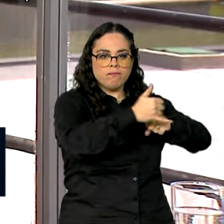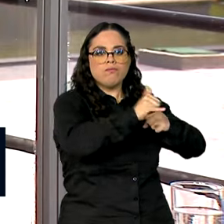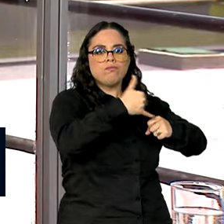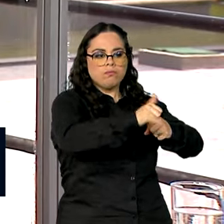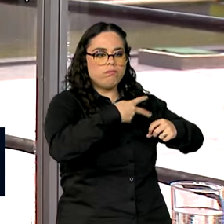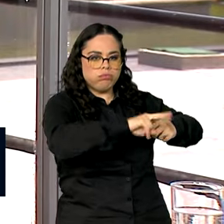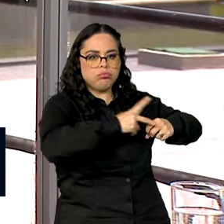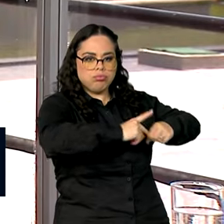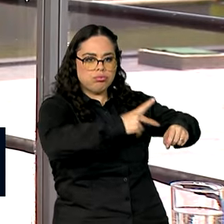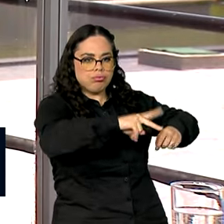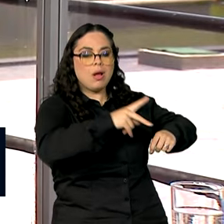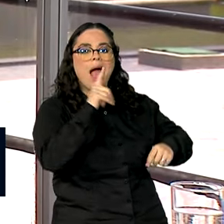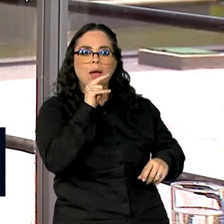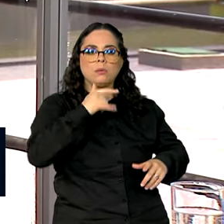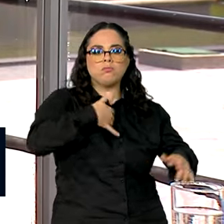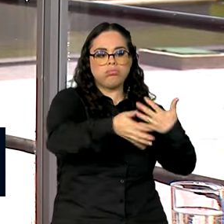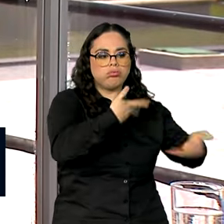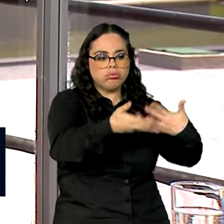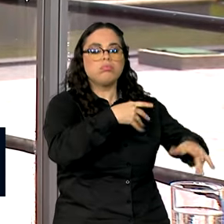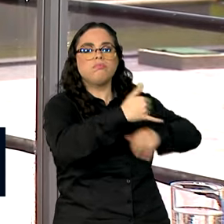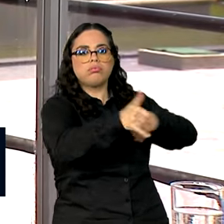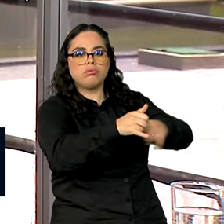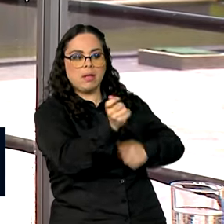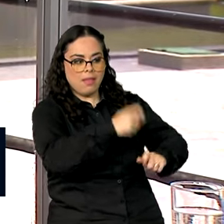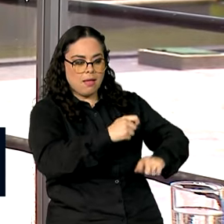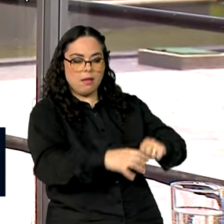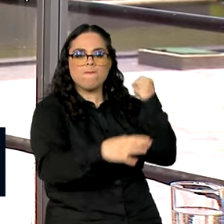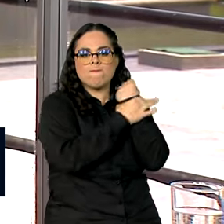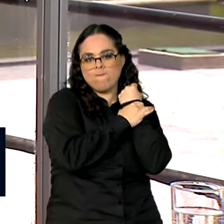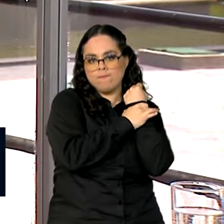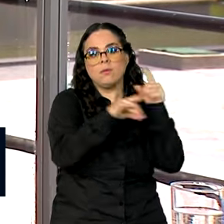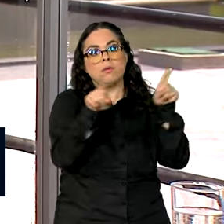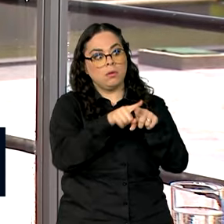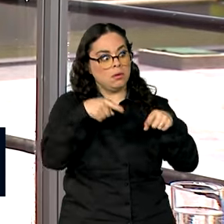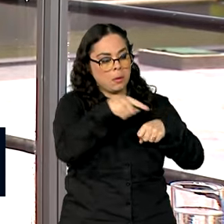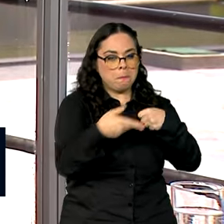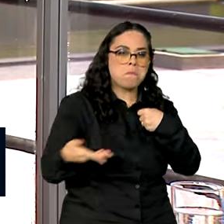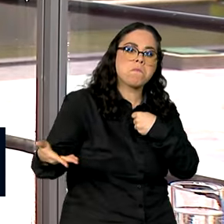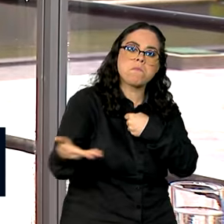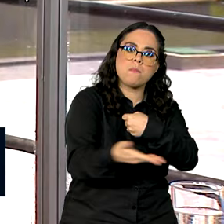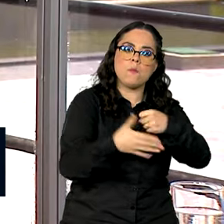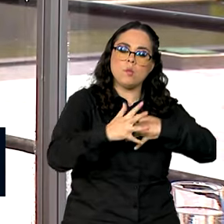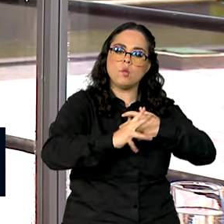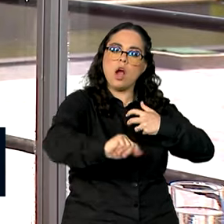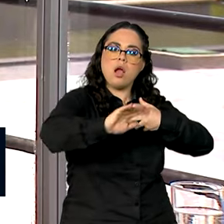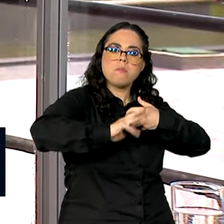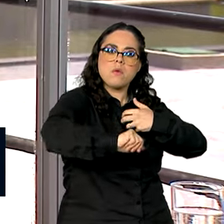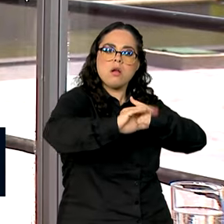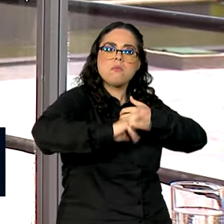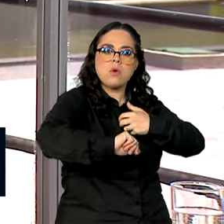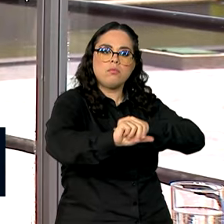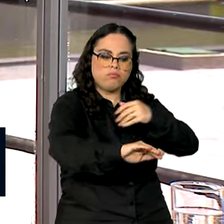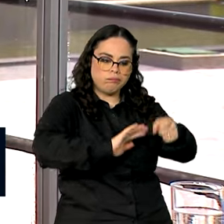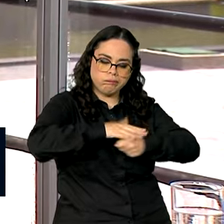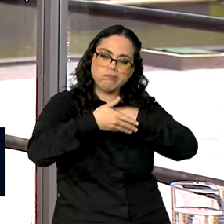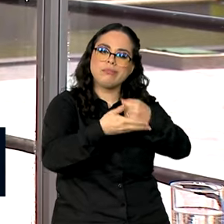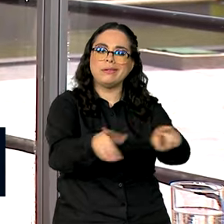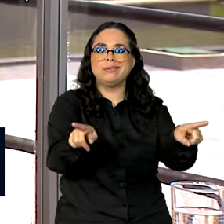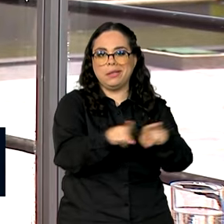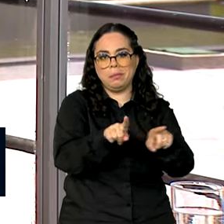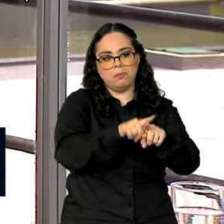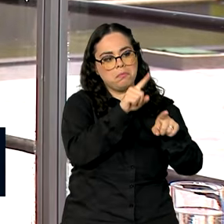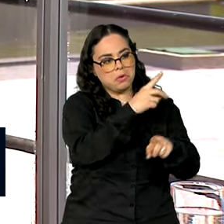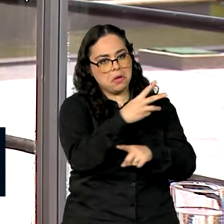que hoje dão segurança energética para o Brasil e que são fonte de energia limpa e renovável. O Brasil